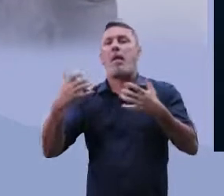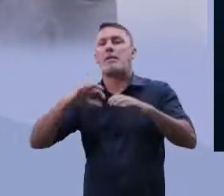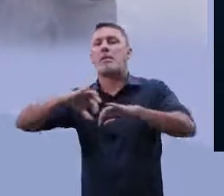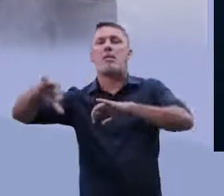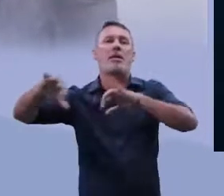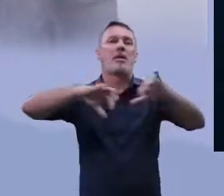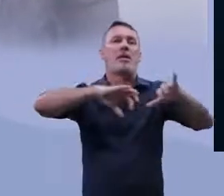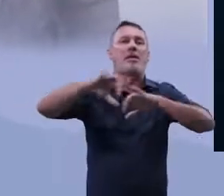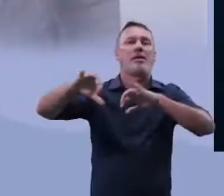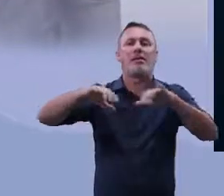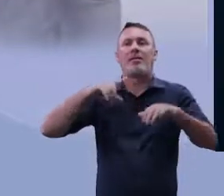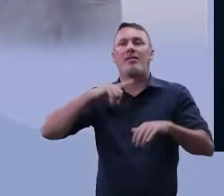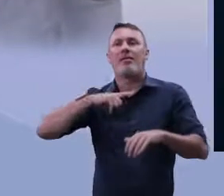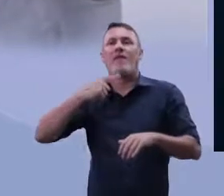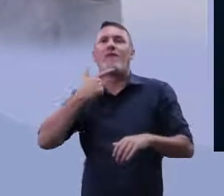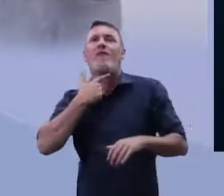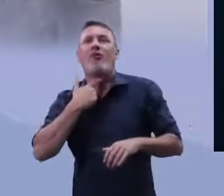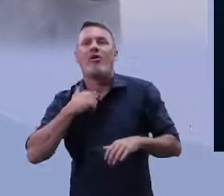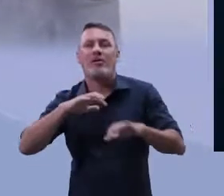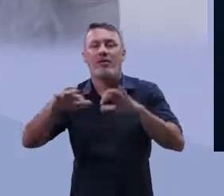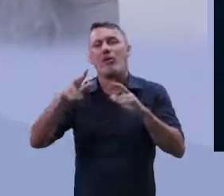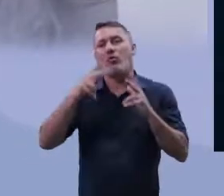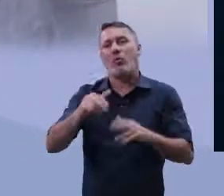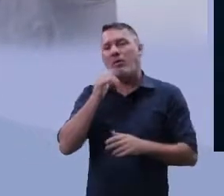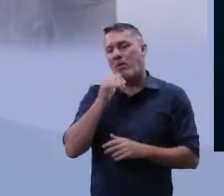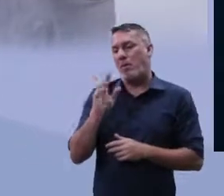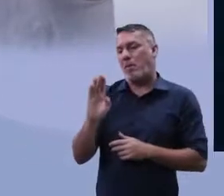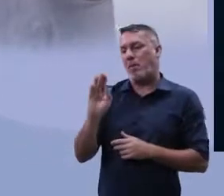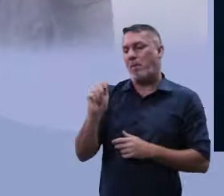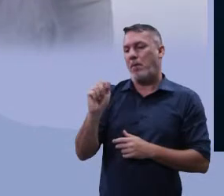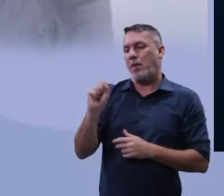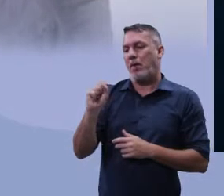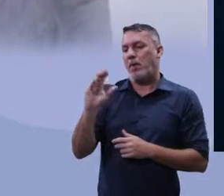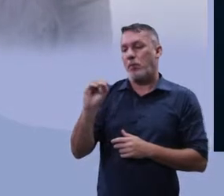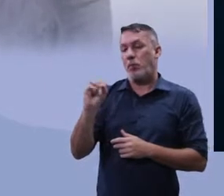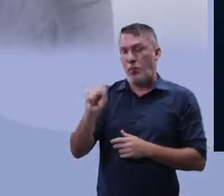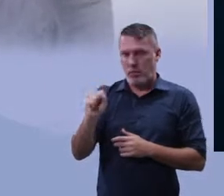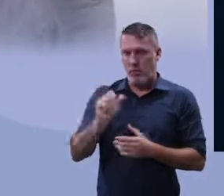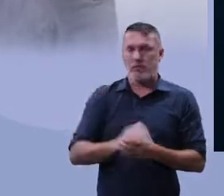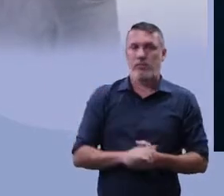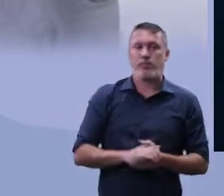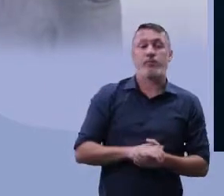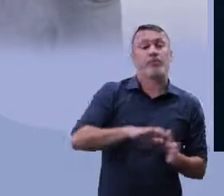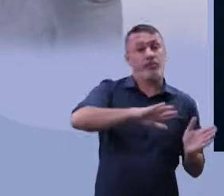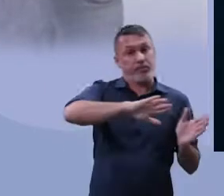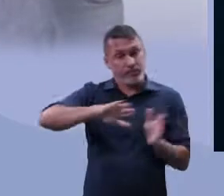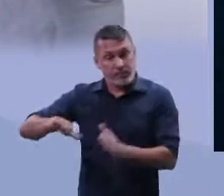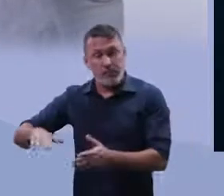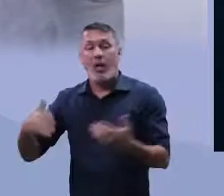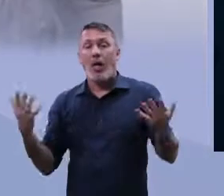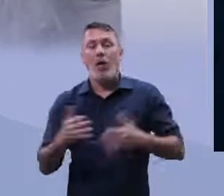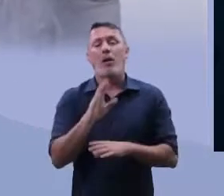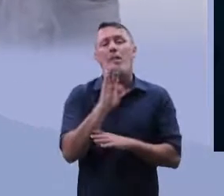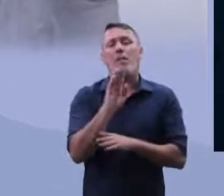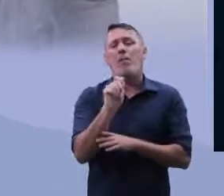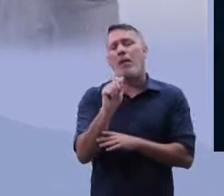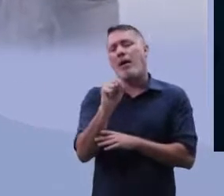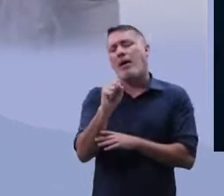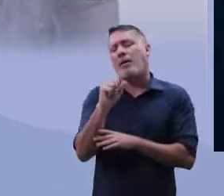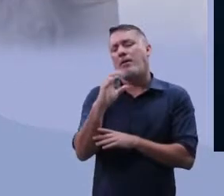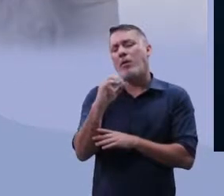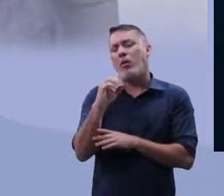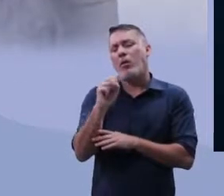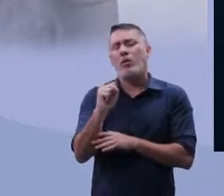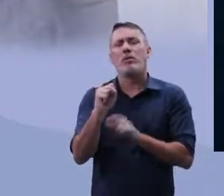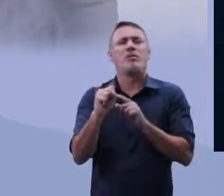caso aí, de outras emancipações, como é o caso dos Bascos. Já os Bascos, eles não são, no